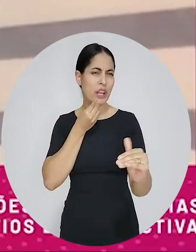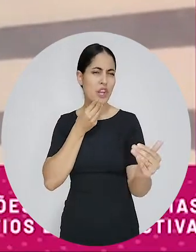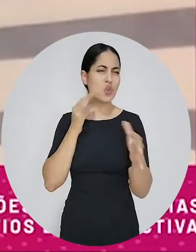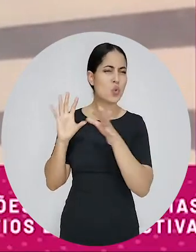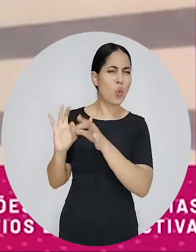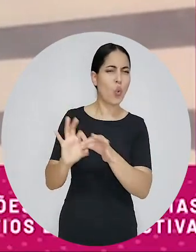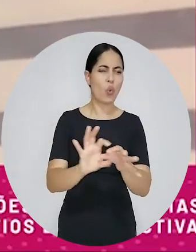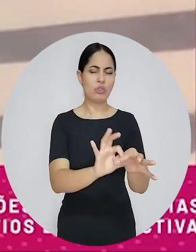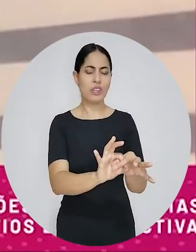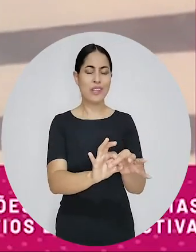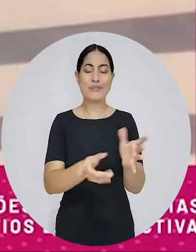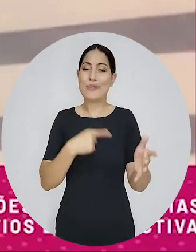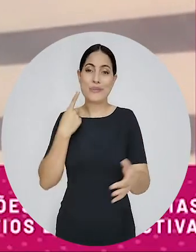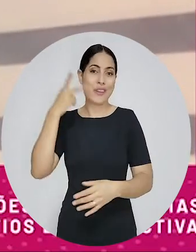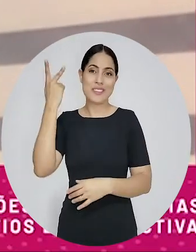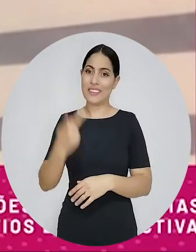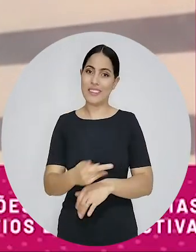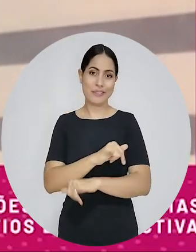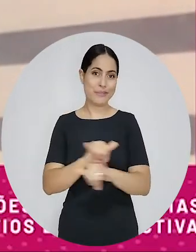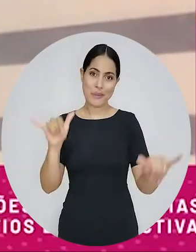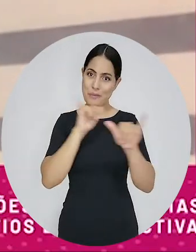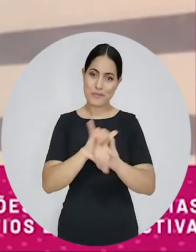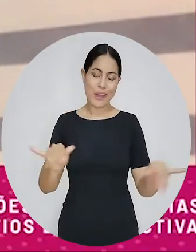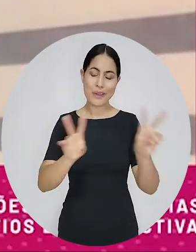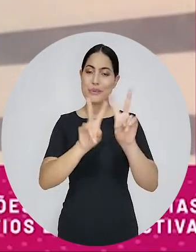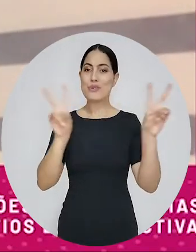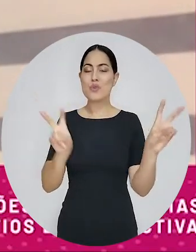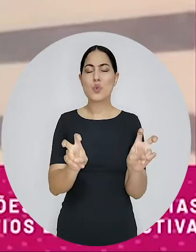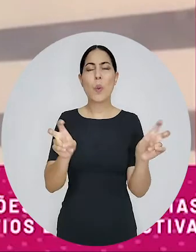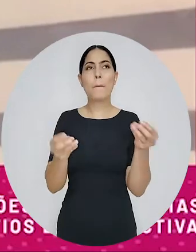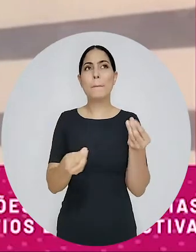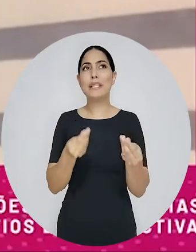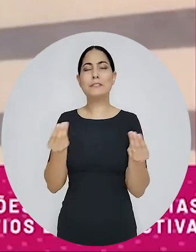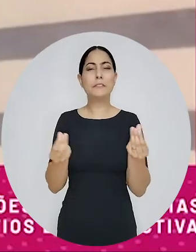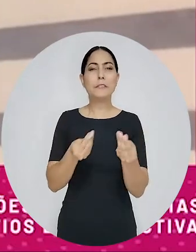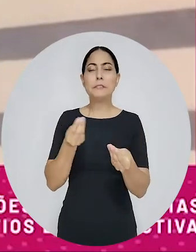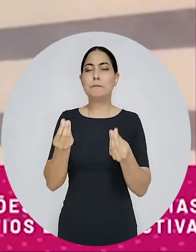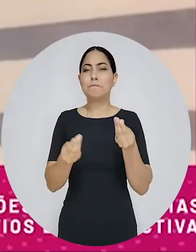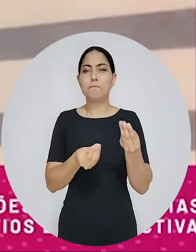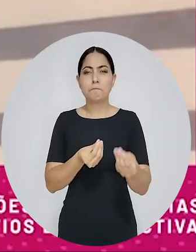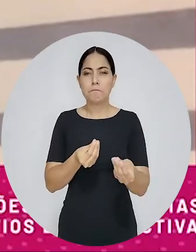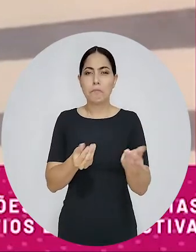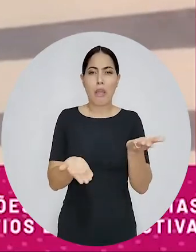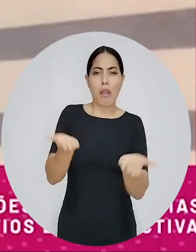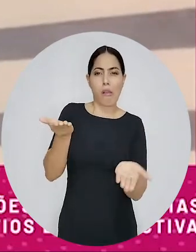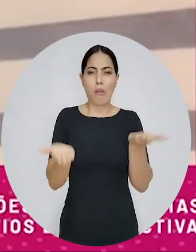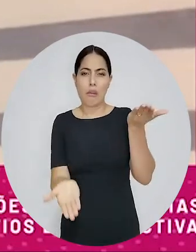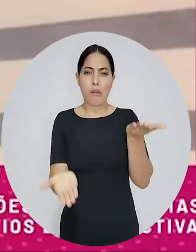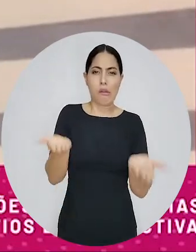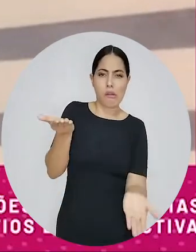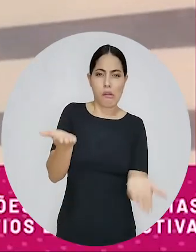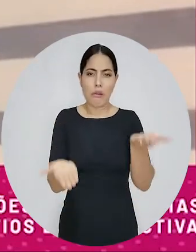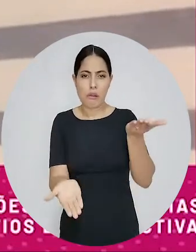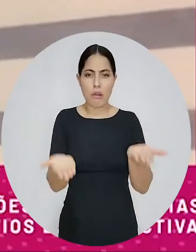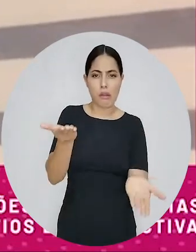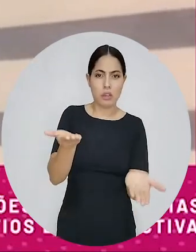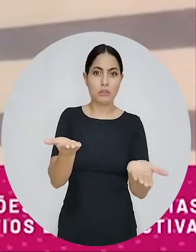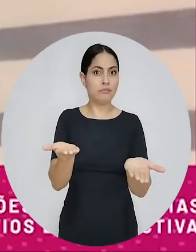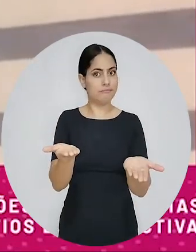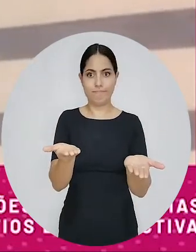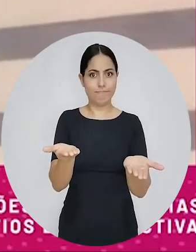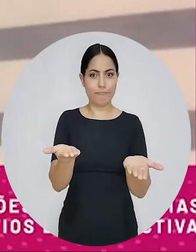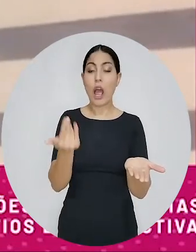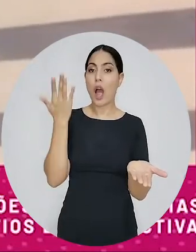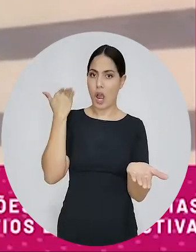oportunidades, a gente não está falando aqui num potencial de desequilíbrio do jogo